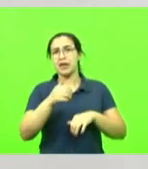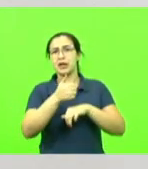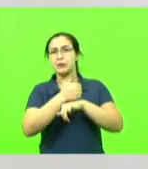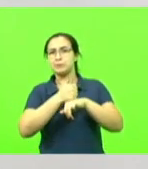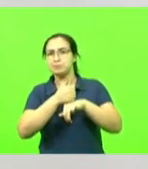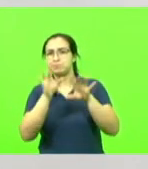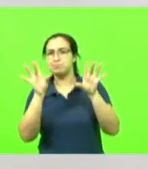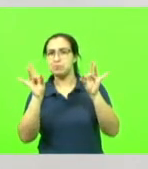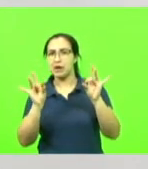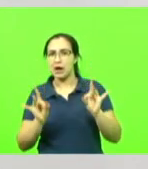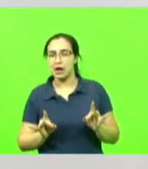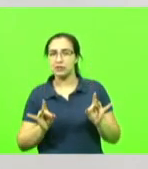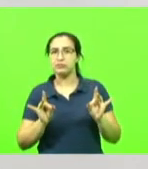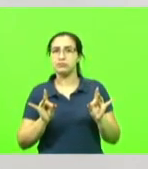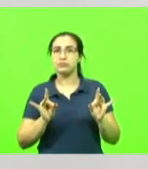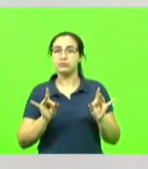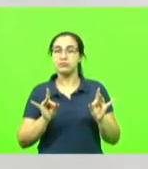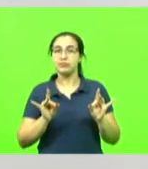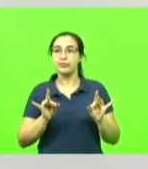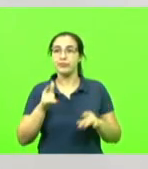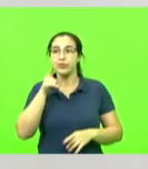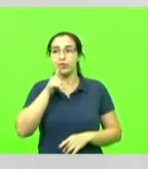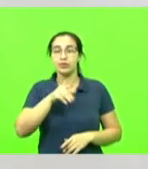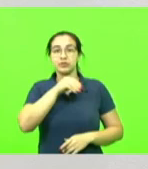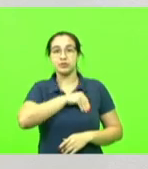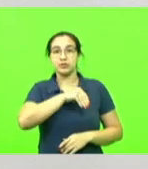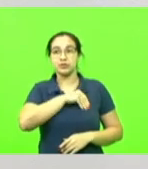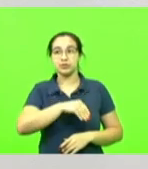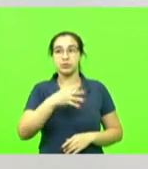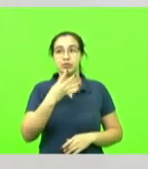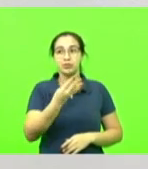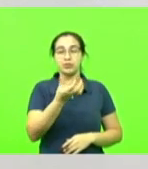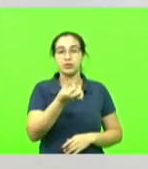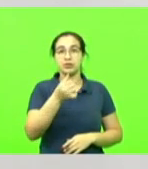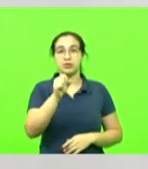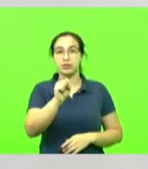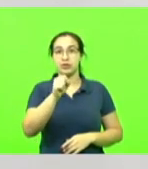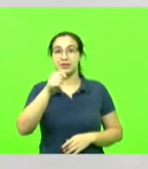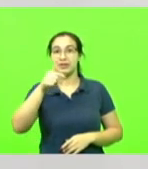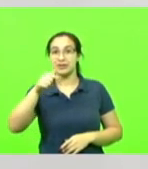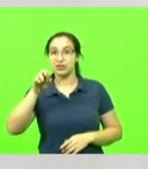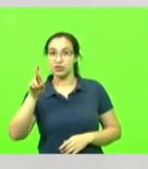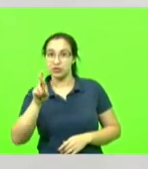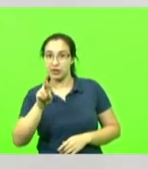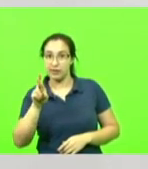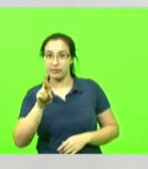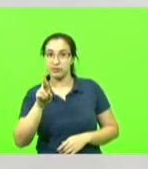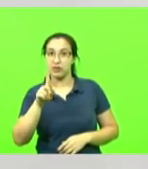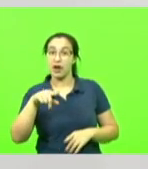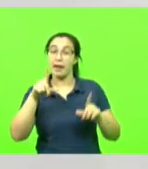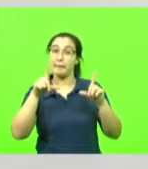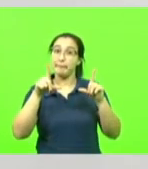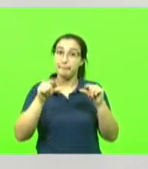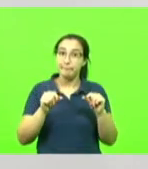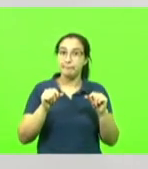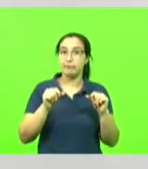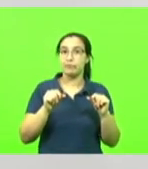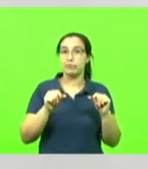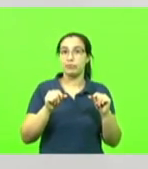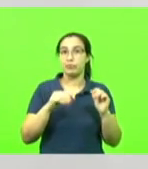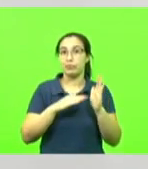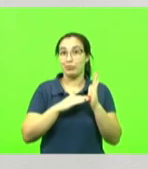Lopes, ganha R$.687. Isso é menos, deputado Kennedy Nunes,